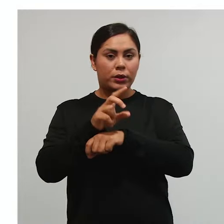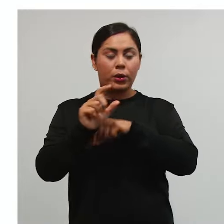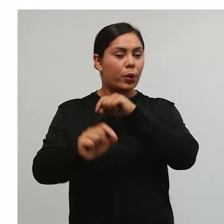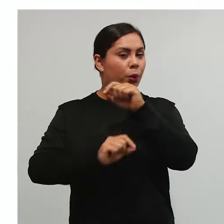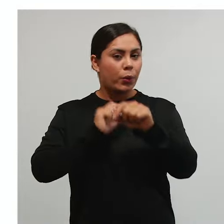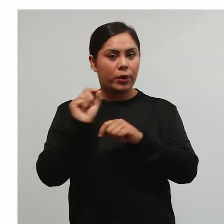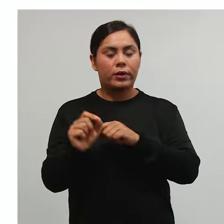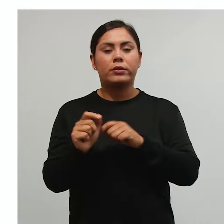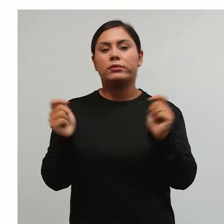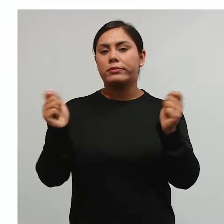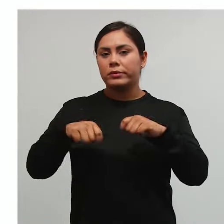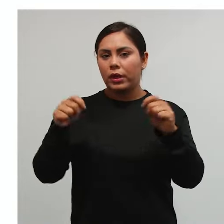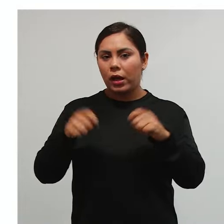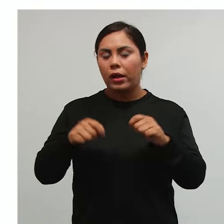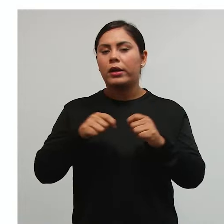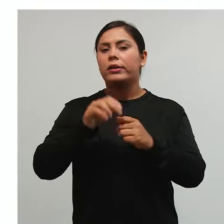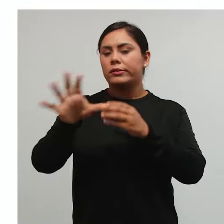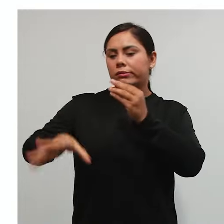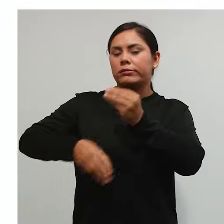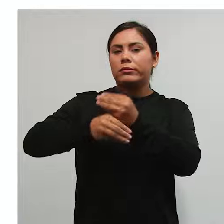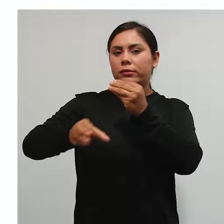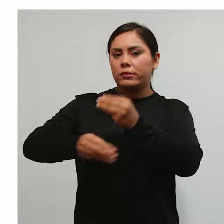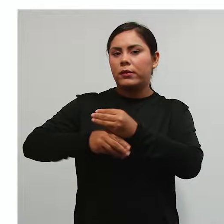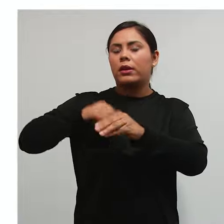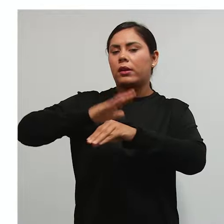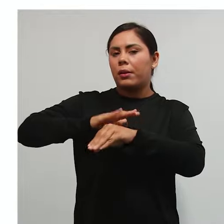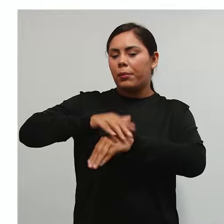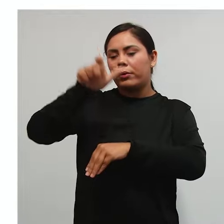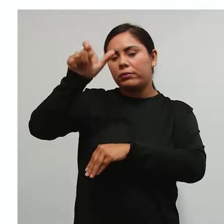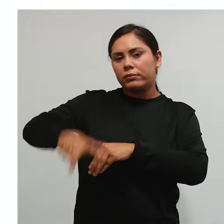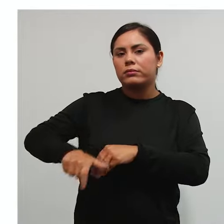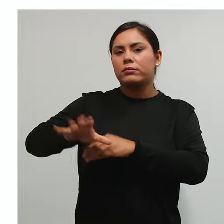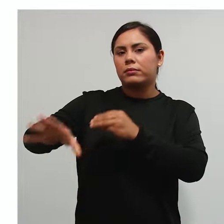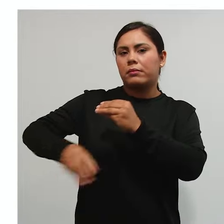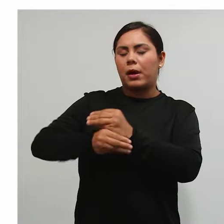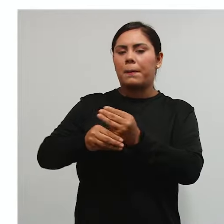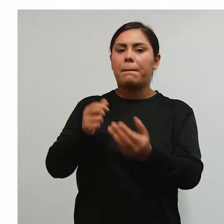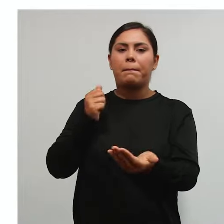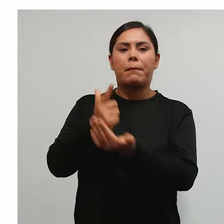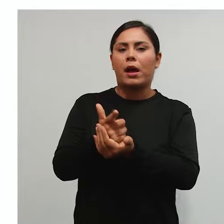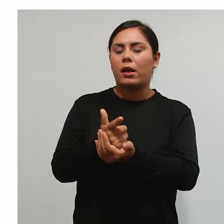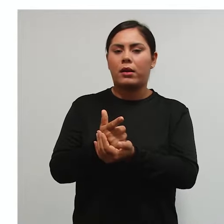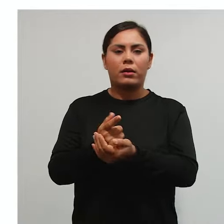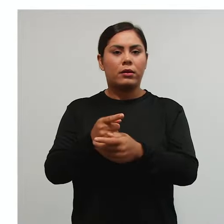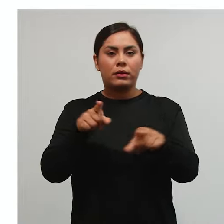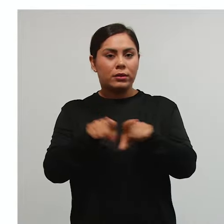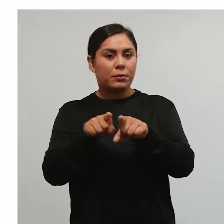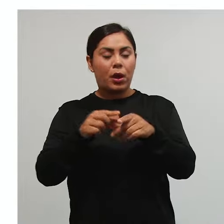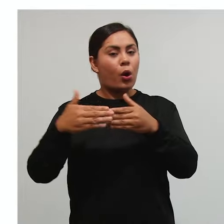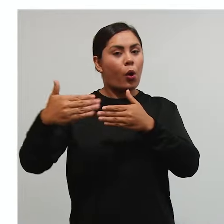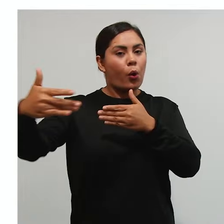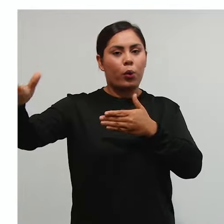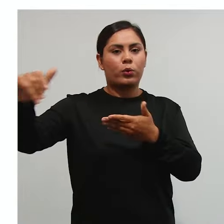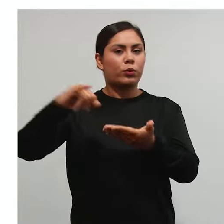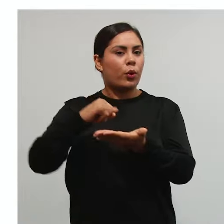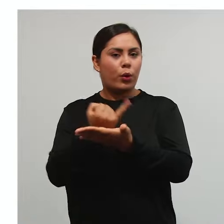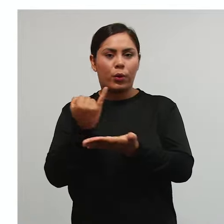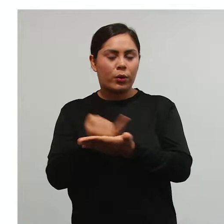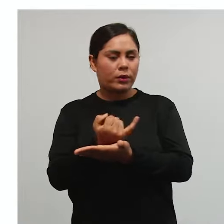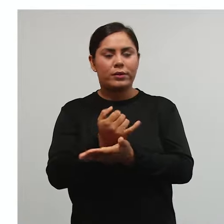compulsório é que eles serão restituídos ao contribuinte, tá? O que não ocorre com os demais impostos.